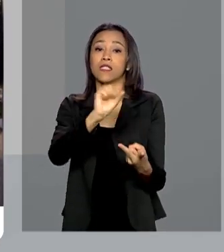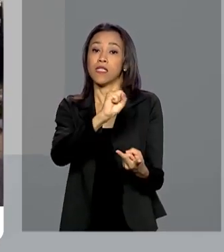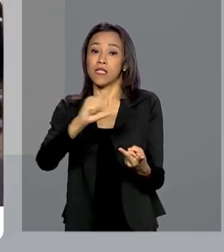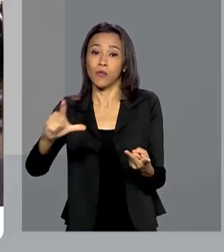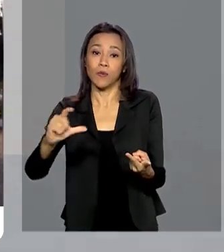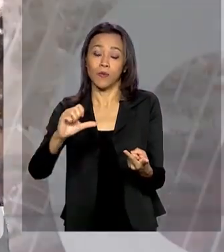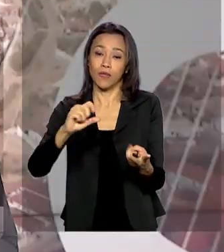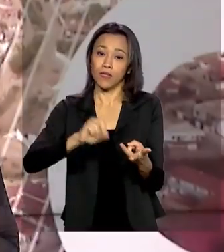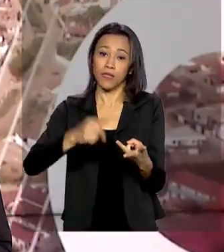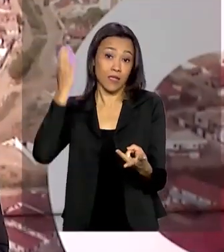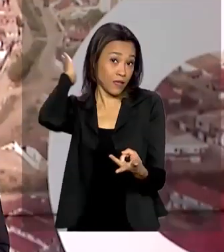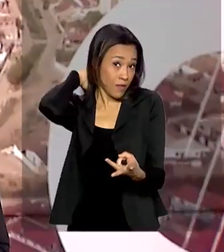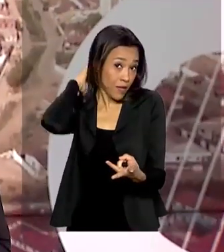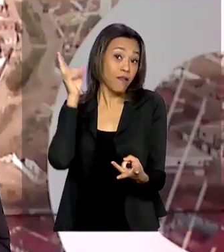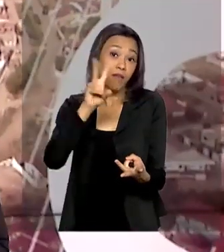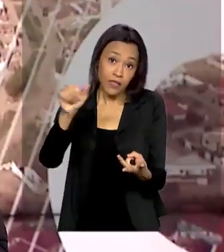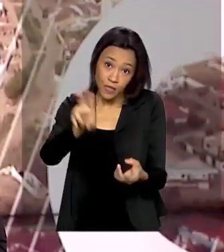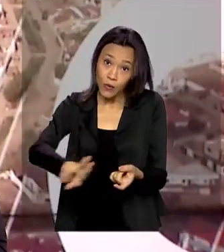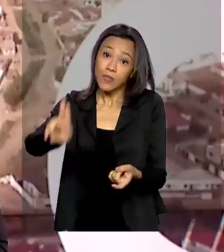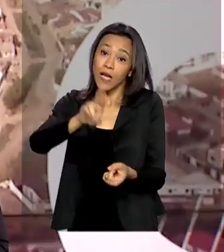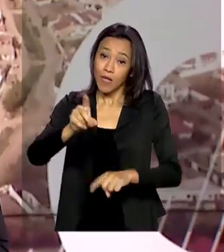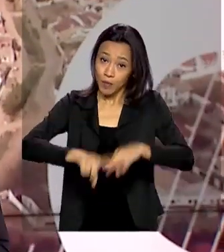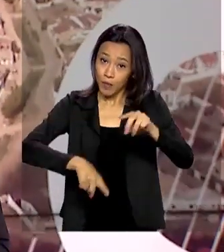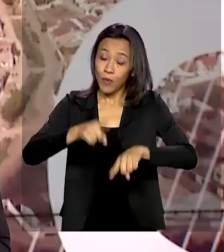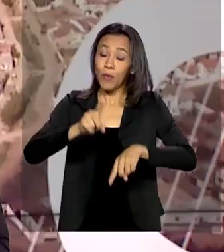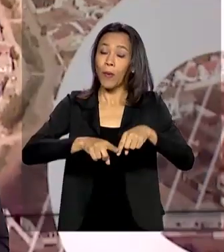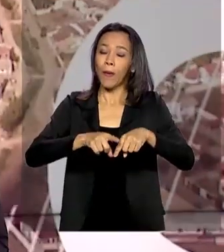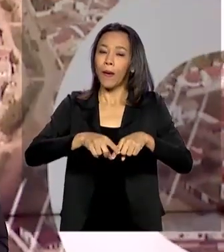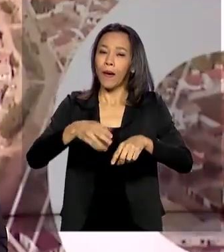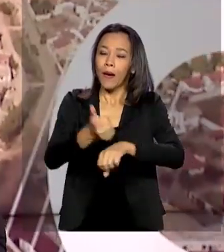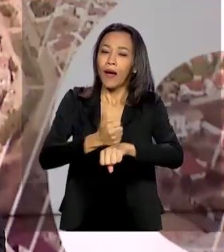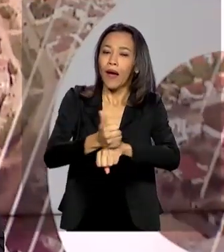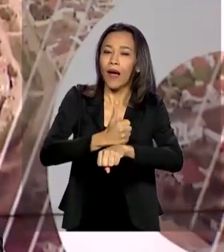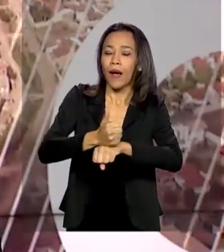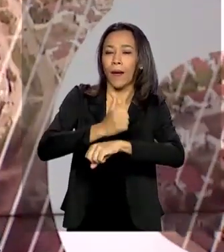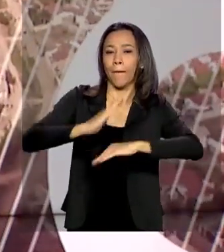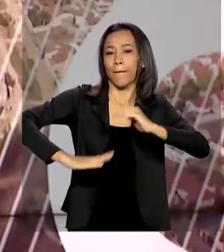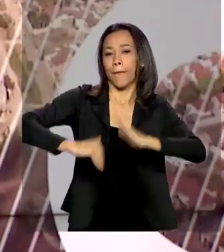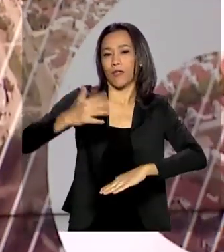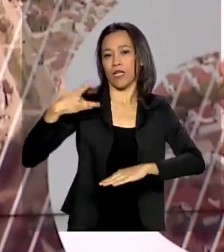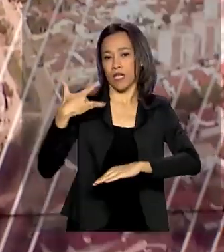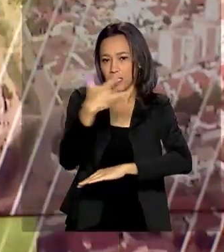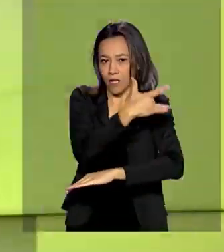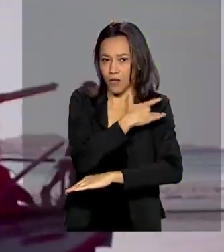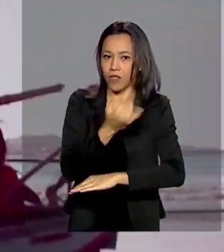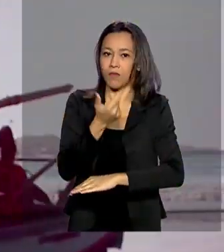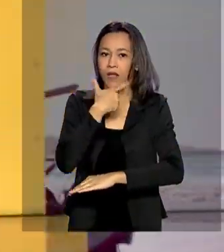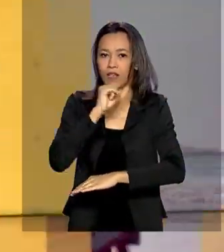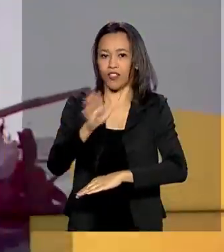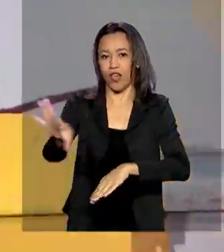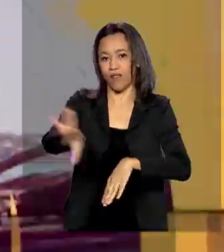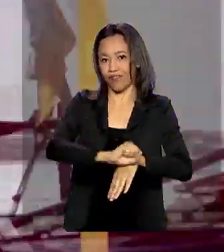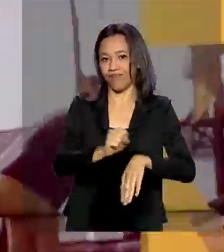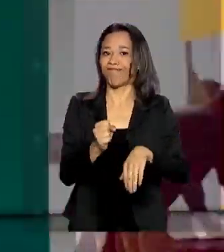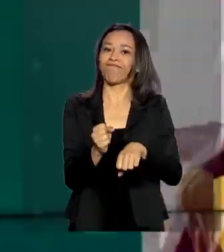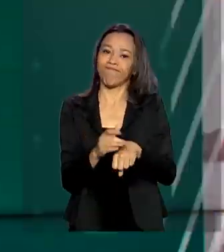O material vai ser utilizado por profissionais de saúde em atendimentos dos pacientes infectados pelo novo coronavírus.